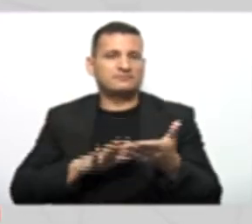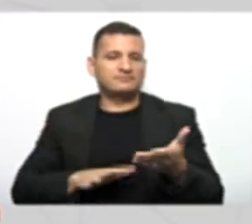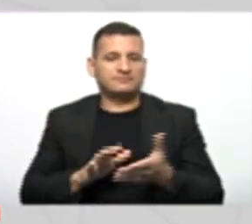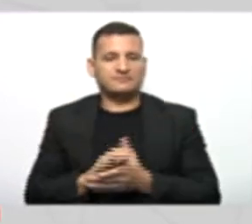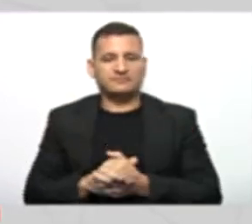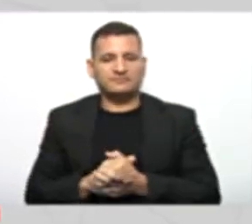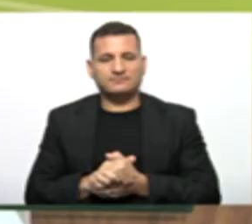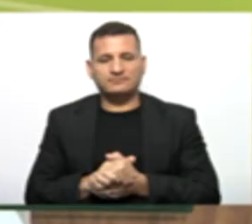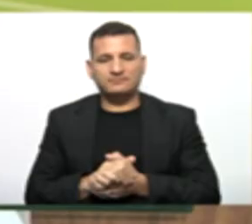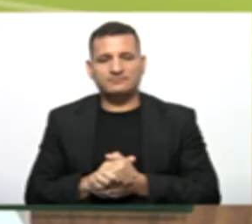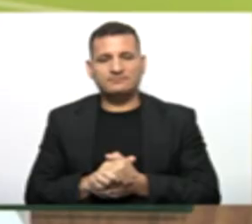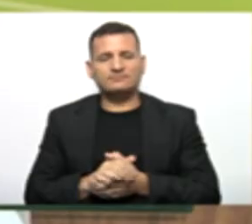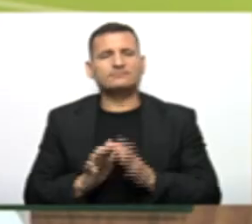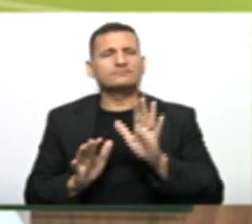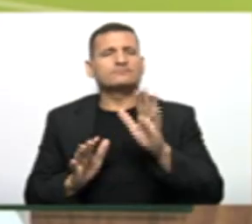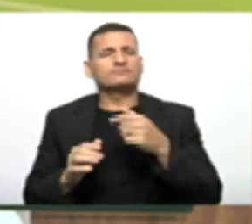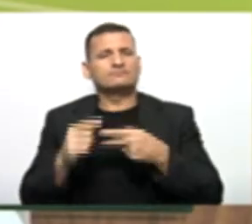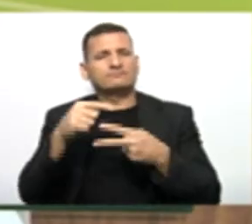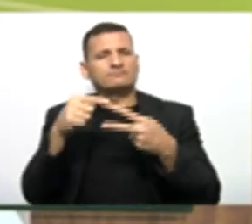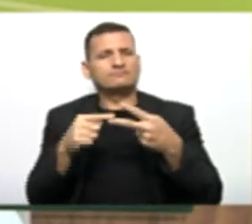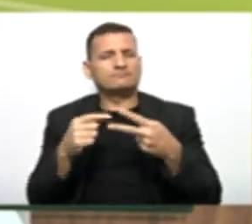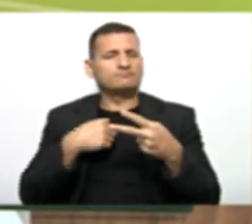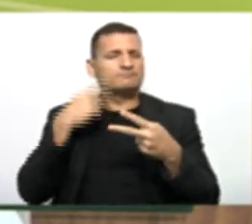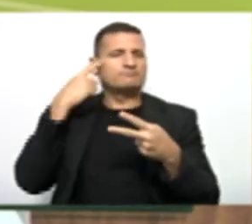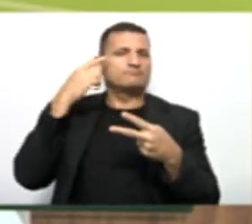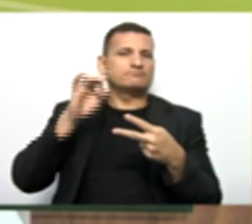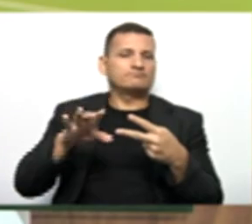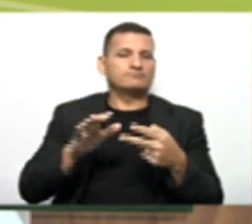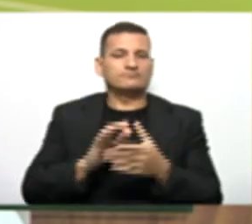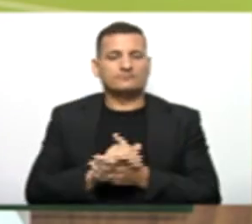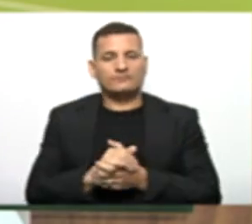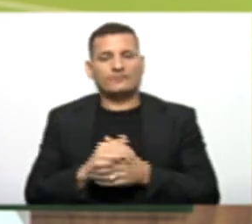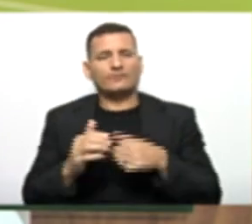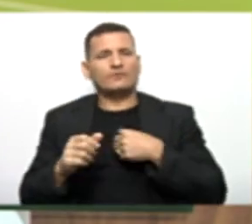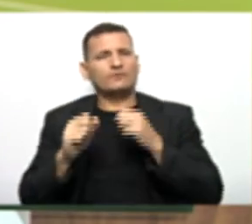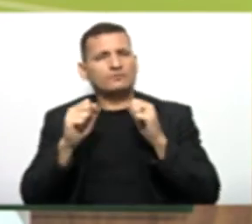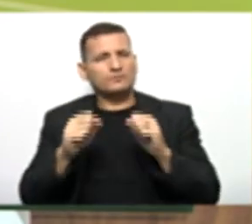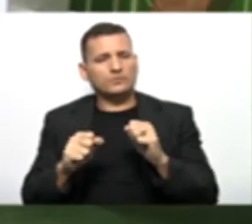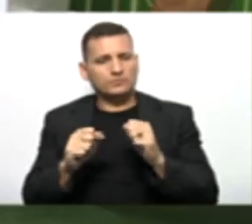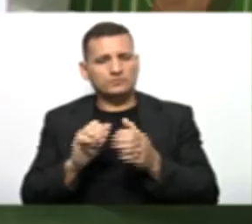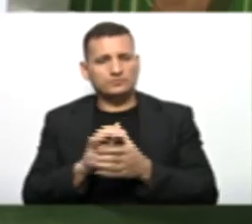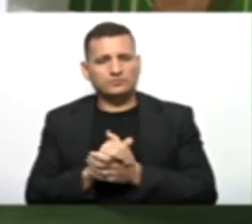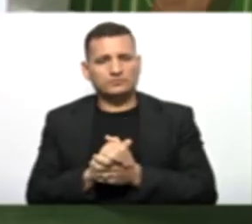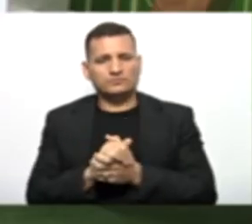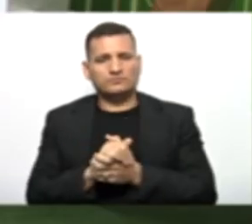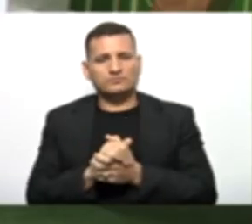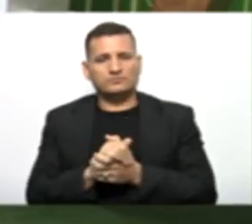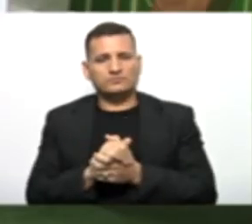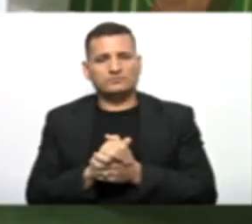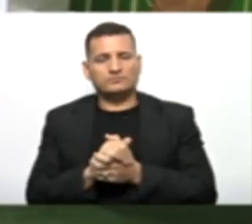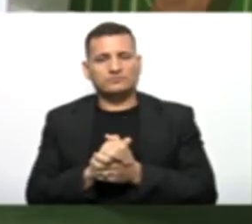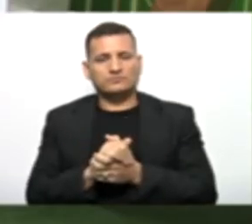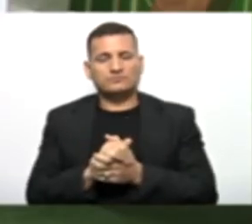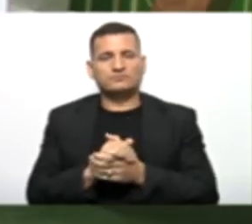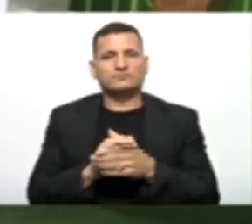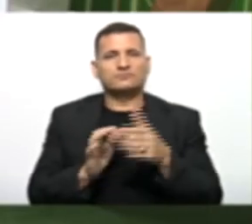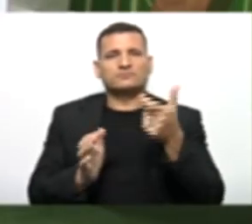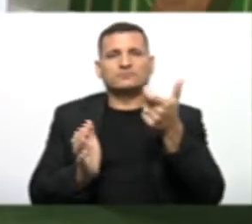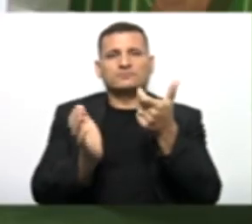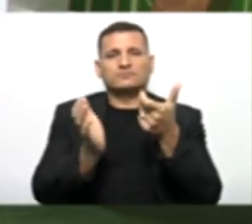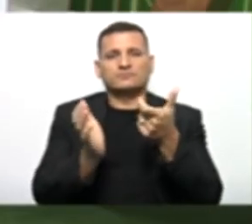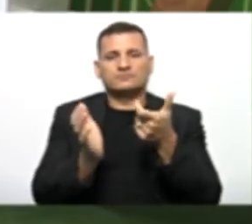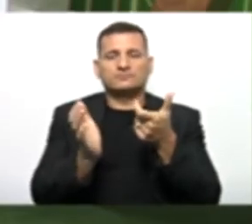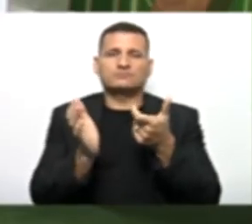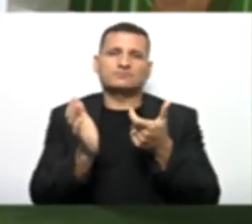Duas coisas que me vieram em mente Sim Eu posso herdar Algum atributo De uma classe filha?